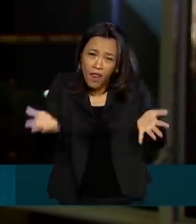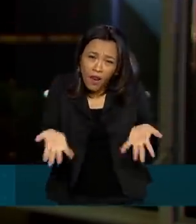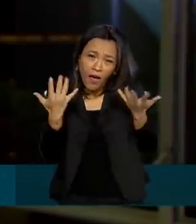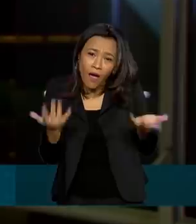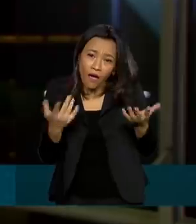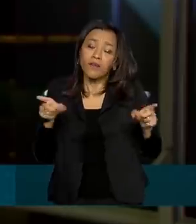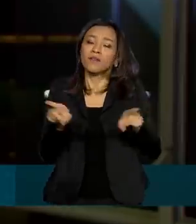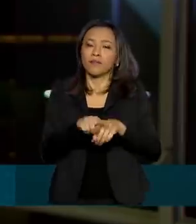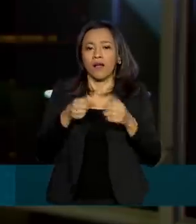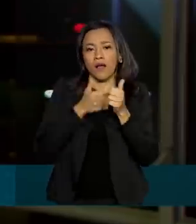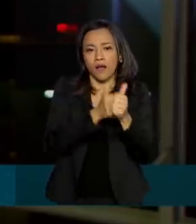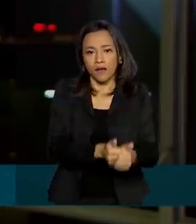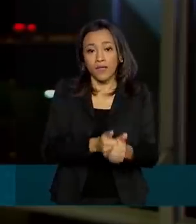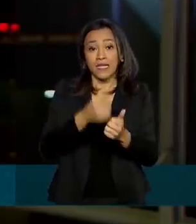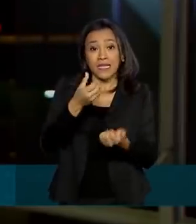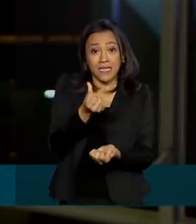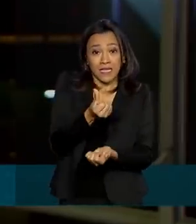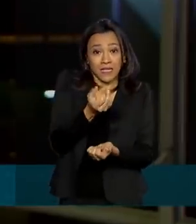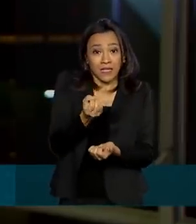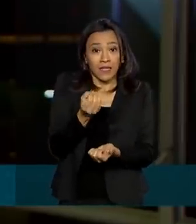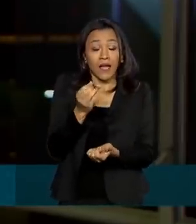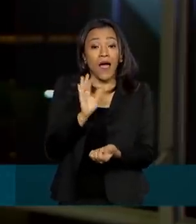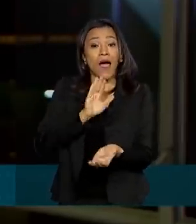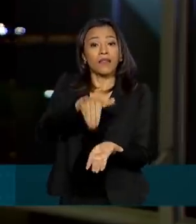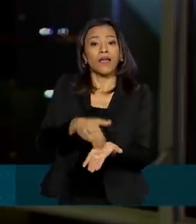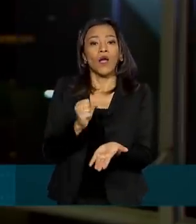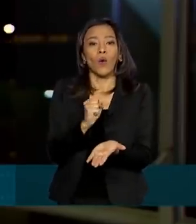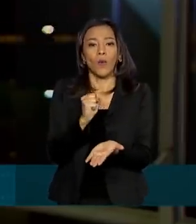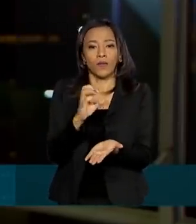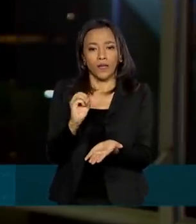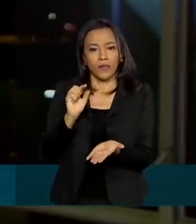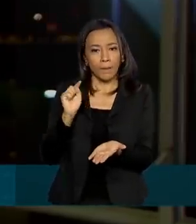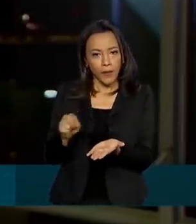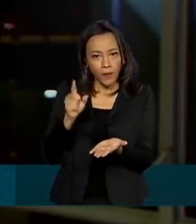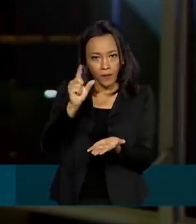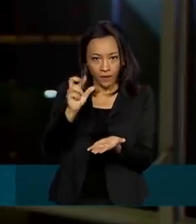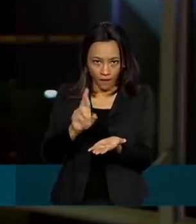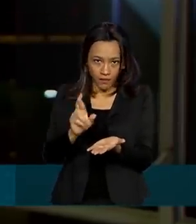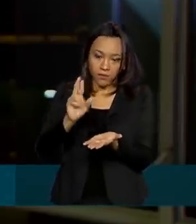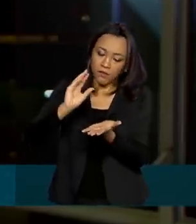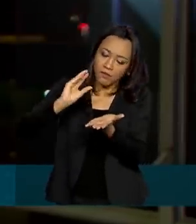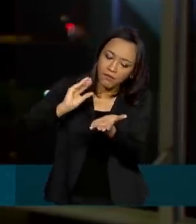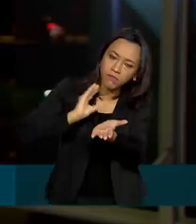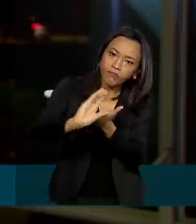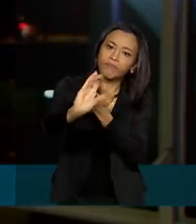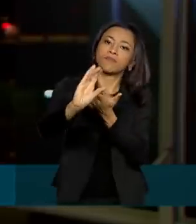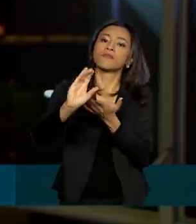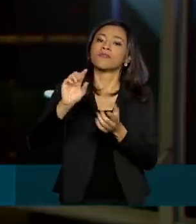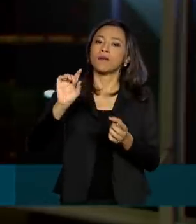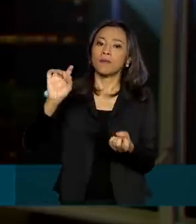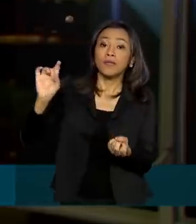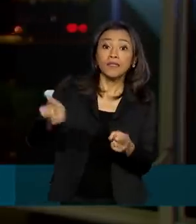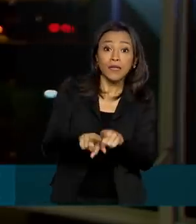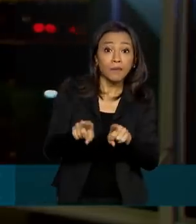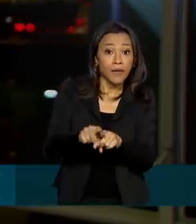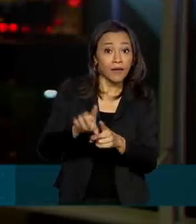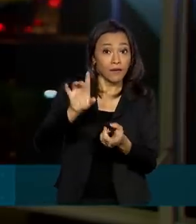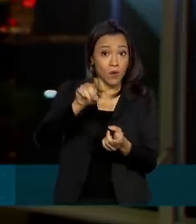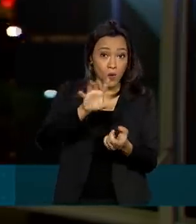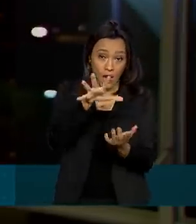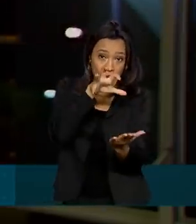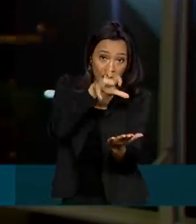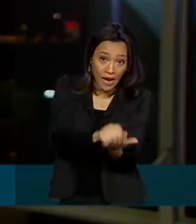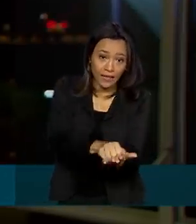receber entre 60 e 80 mil reais por mês e um incentivo financeiro adicional por pessoa cadastrada no sistema de informação